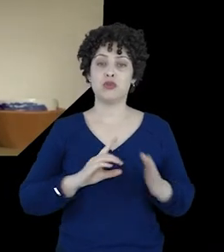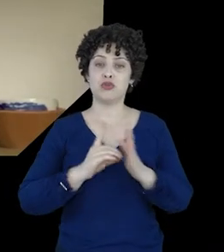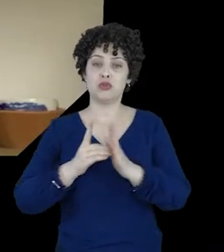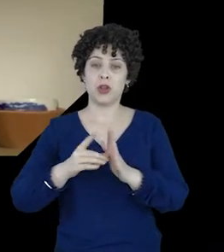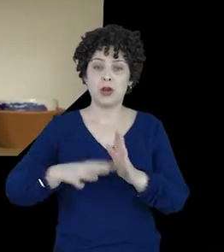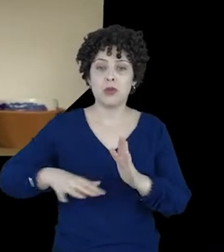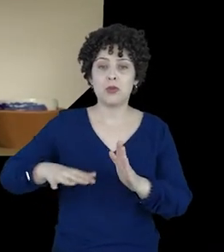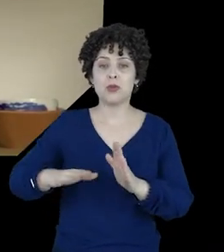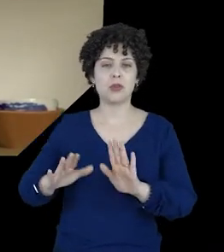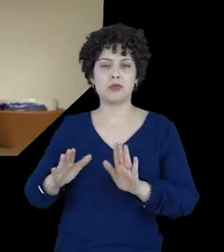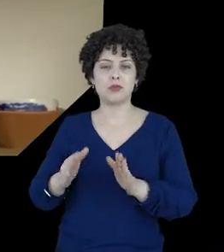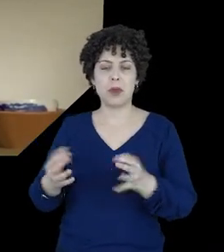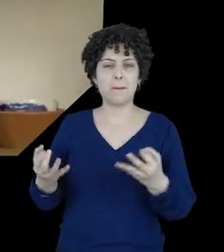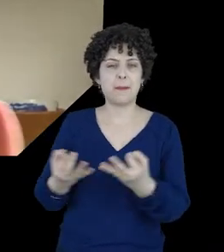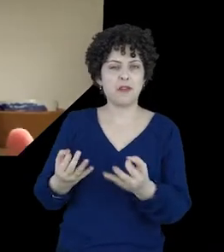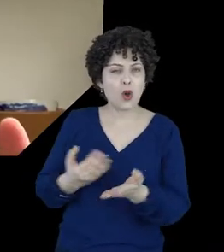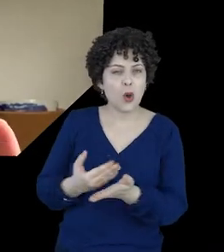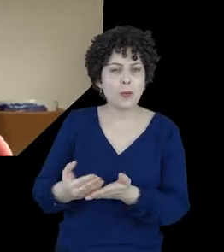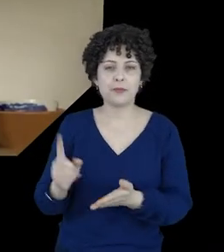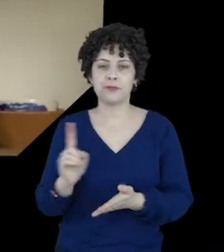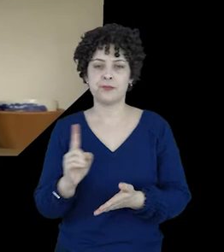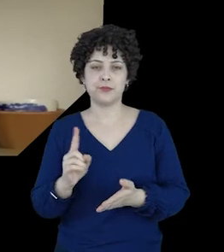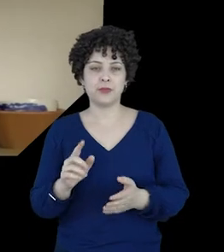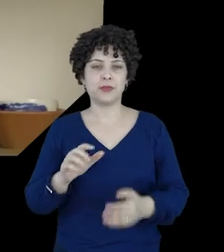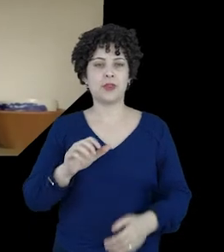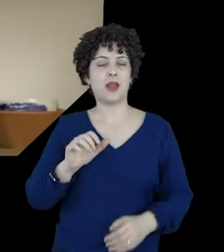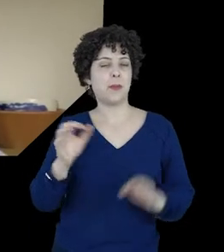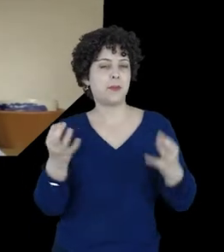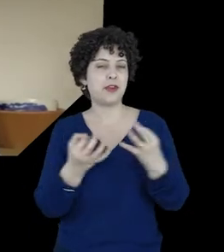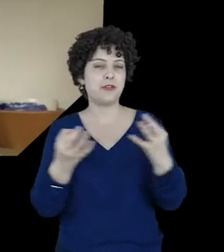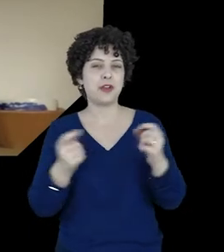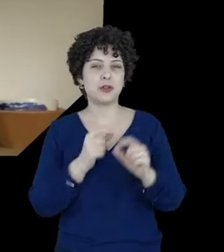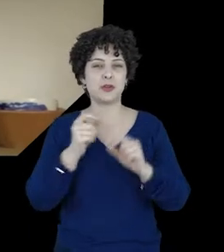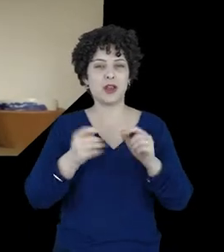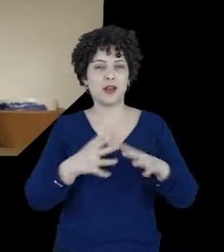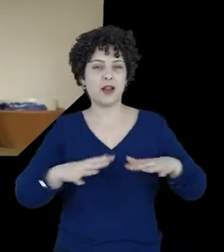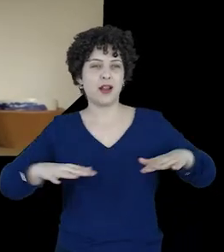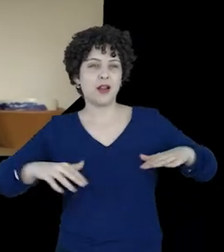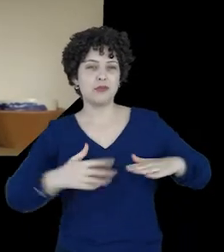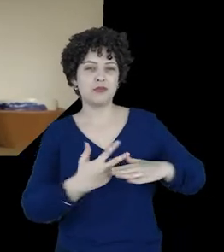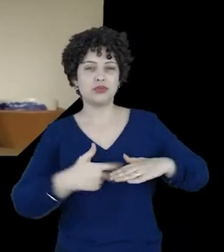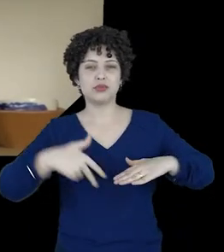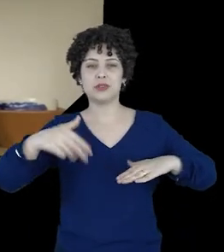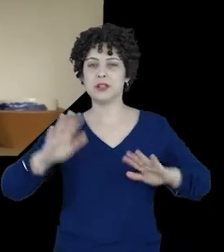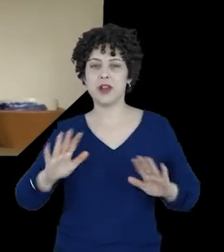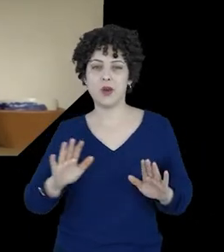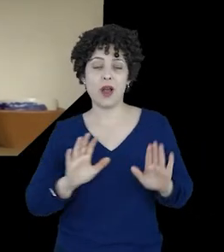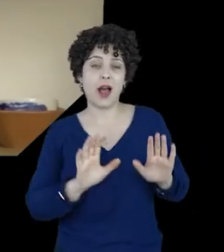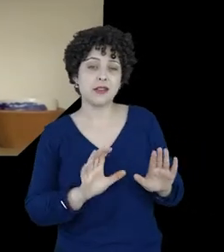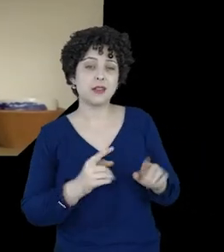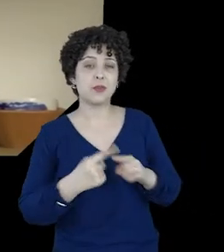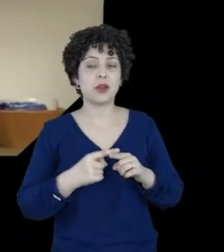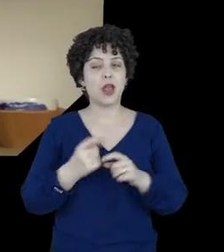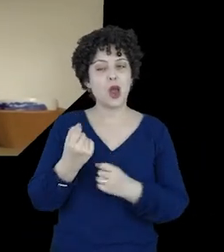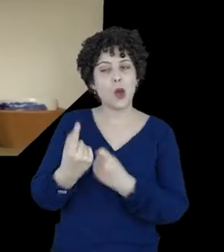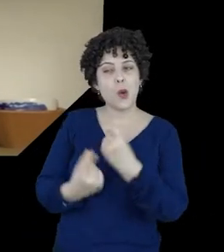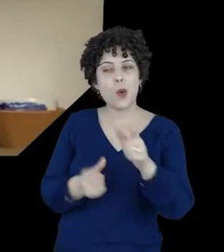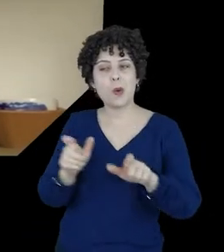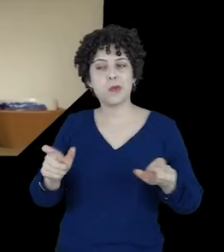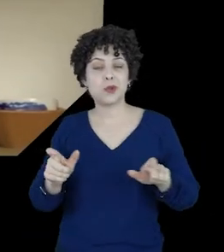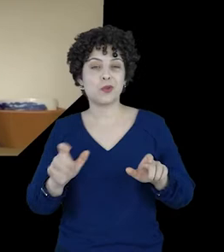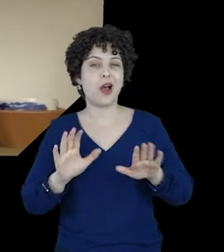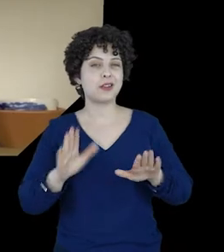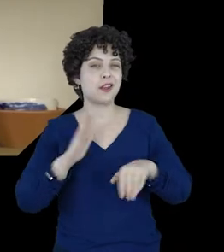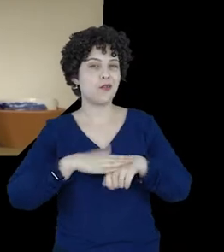O mundo digital não nasceu todo perfeito, como se fosse Afrodite saindo do oceano. Na verdade, ele é como é porque pessoas decidiram construí-lo